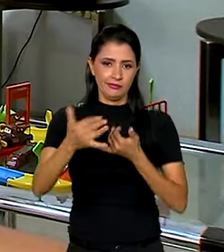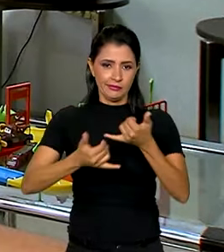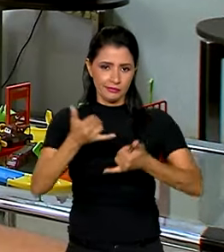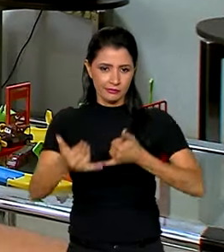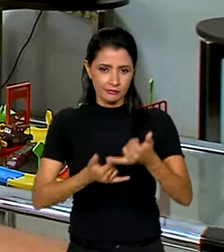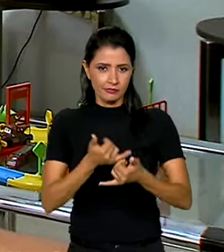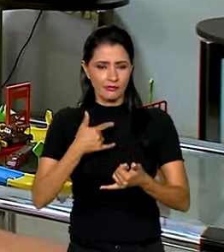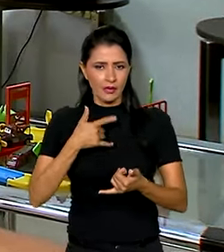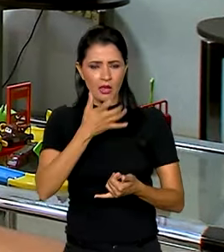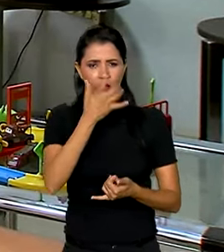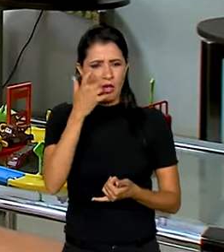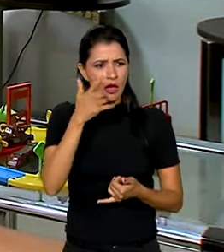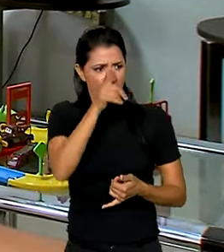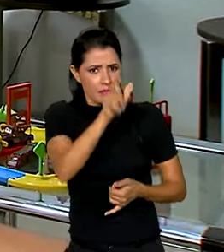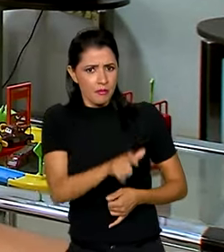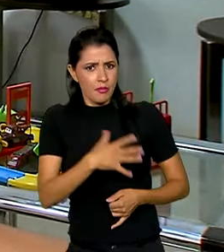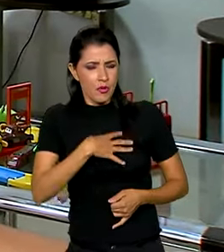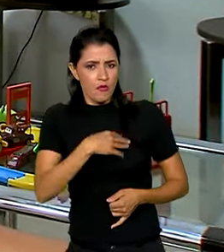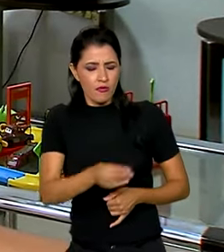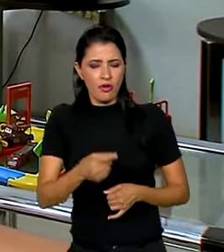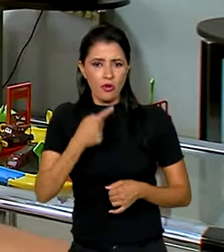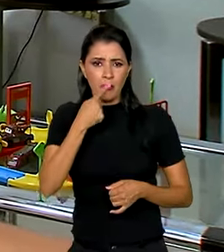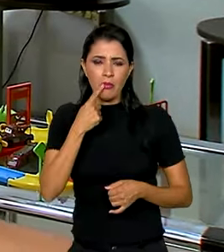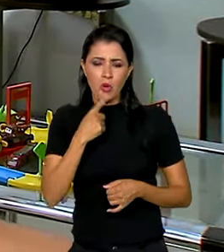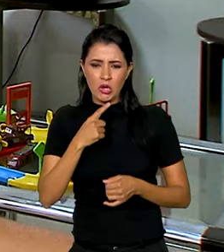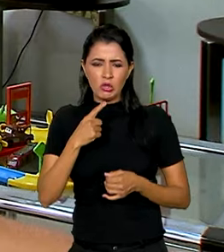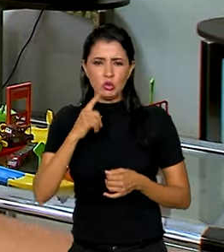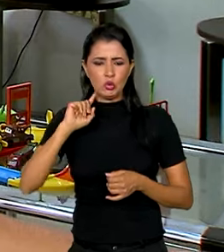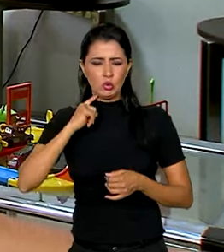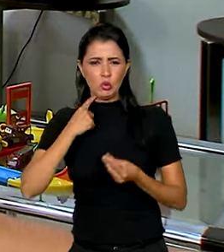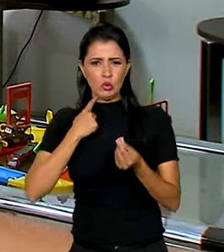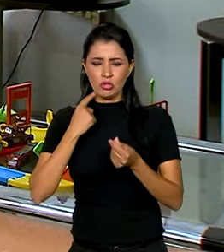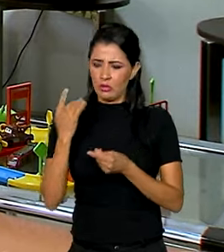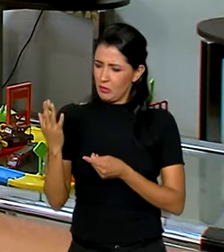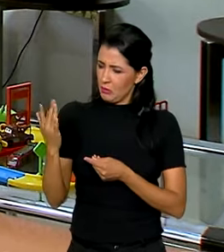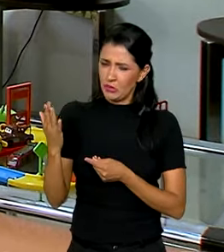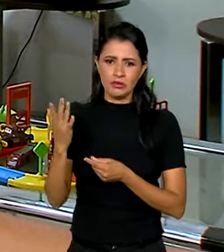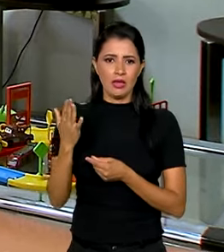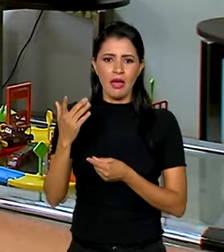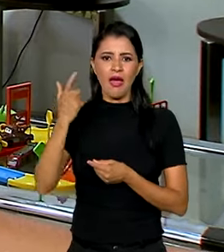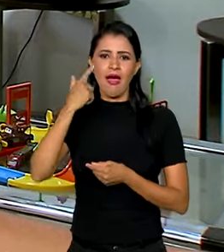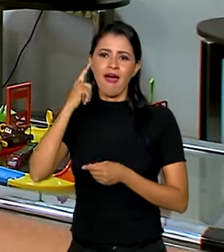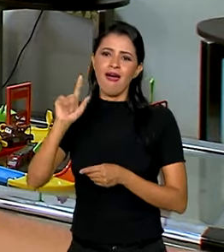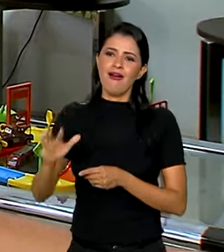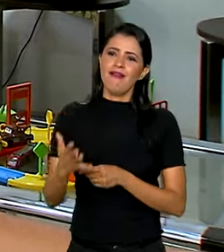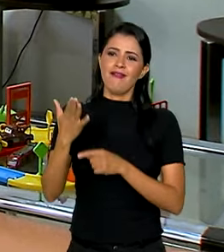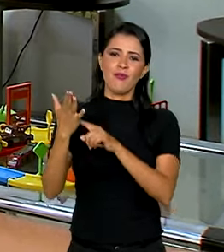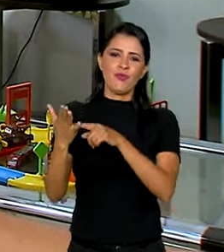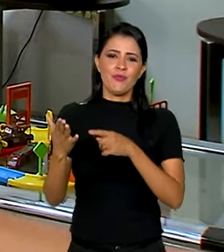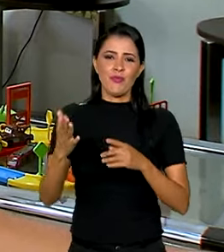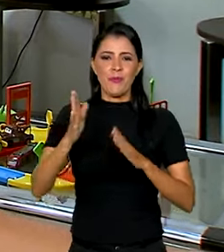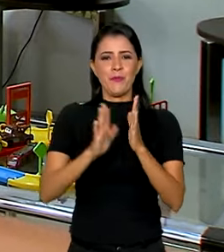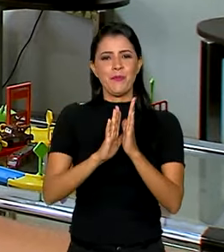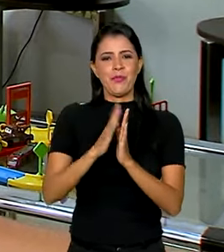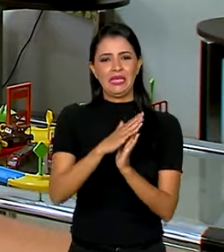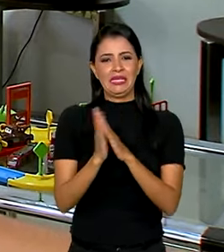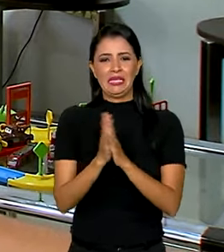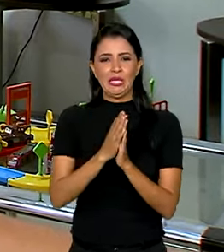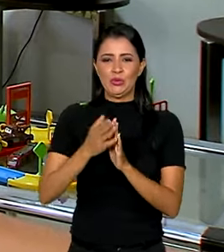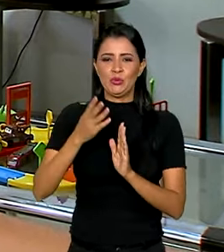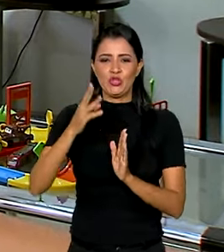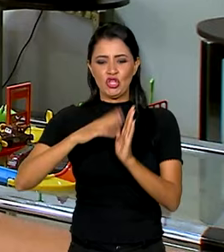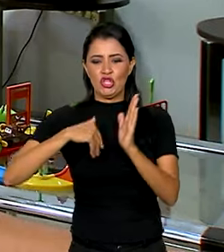meu filho com a boca manchada e a mãozinha. Aí eu descobri que foi um brinquedo que soltou tinta. E depois disso, eu passo a ler todas as